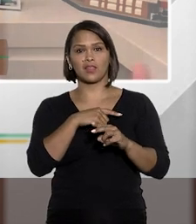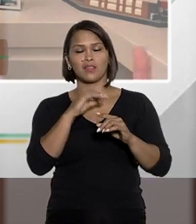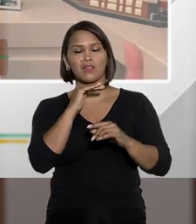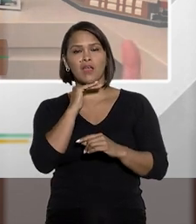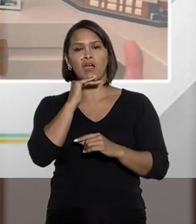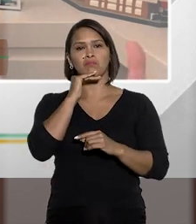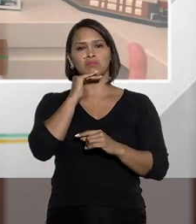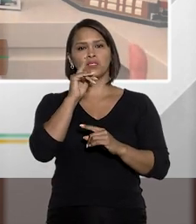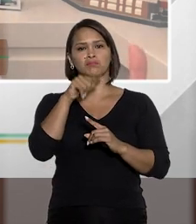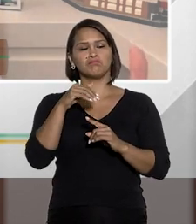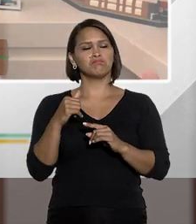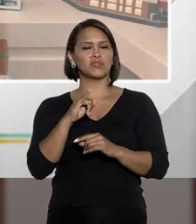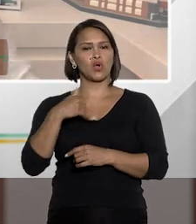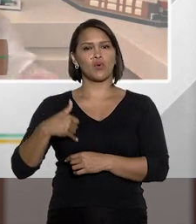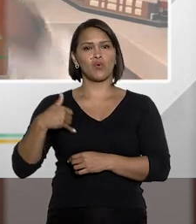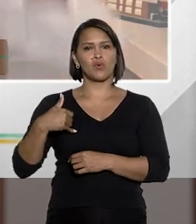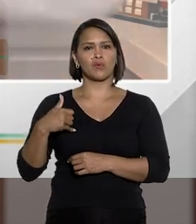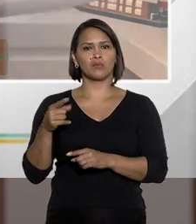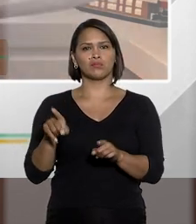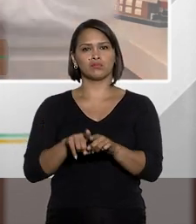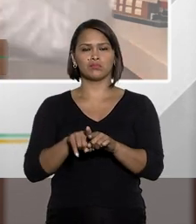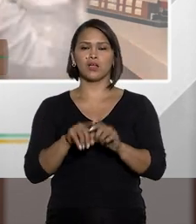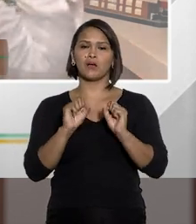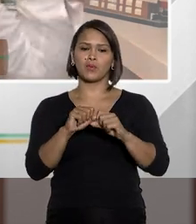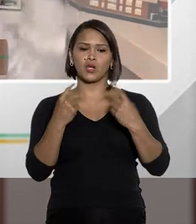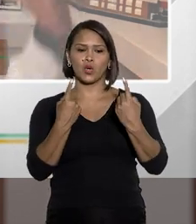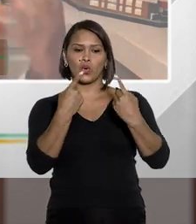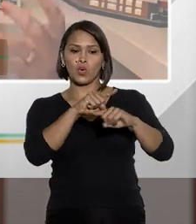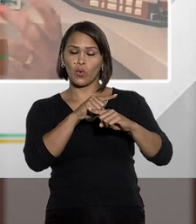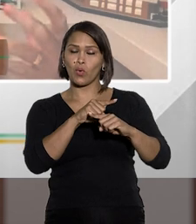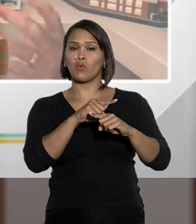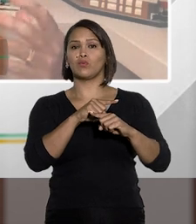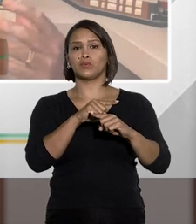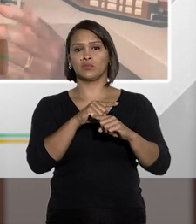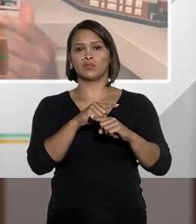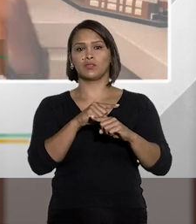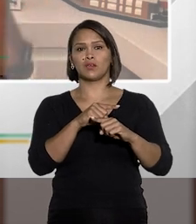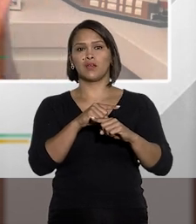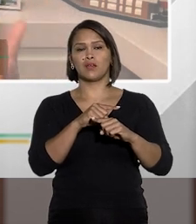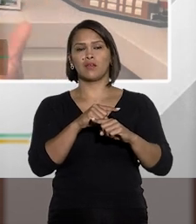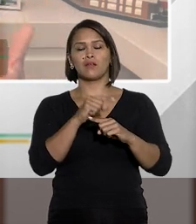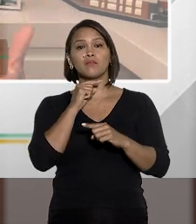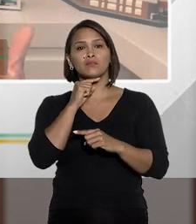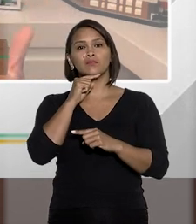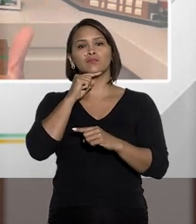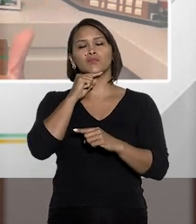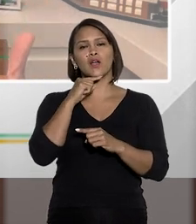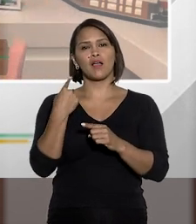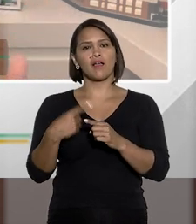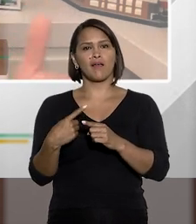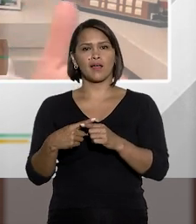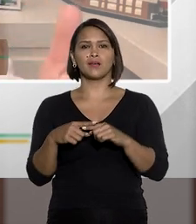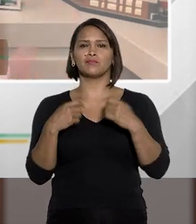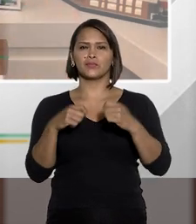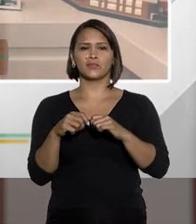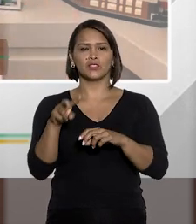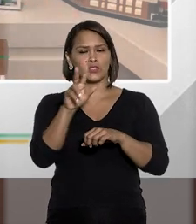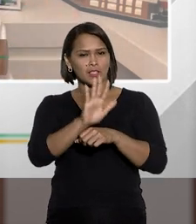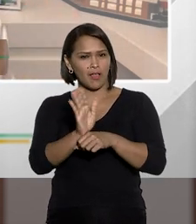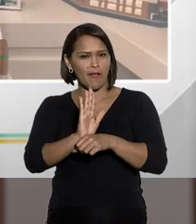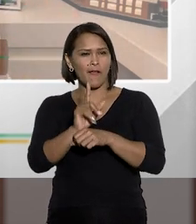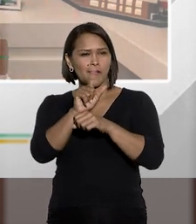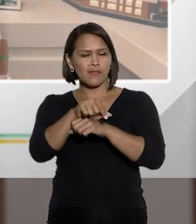cabeça levantada, às vezes a pessoa ela é levantada contra a sua vontade para exibir o rosto. A gente tem